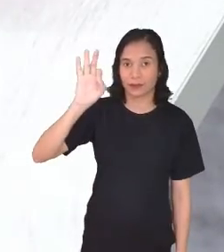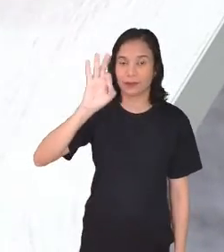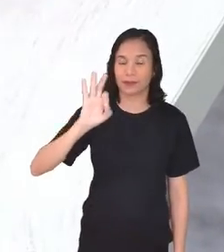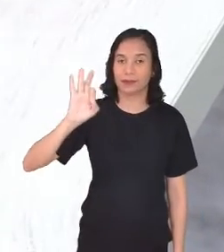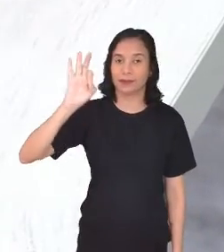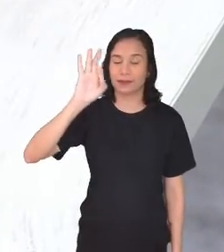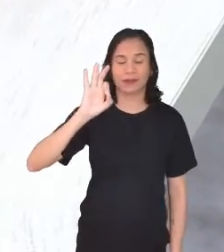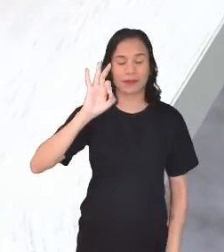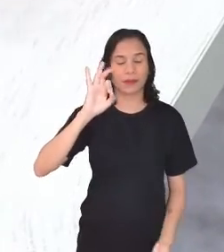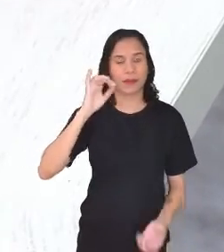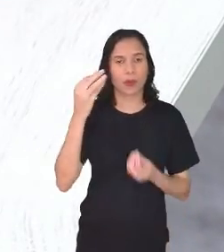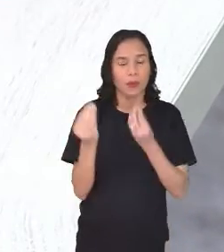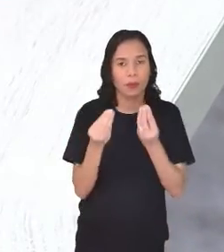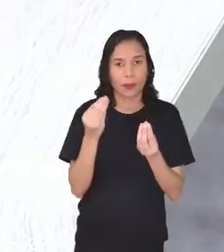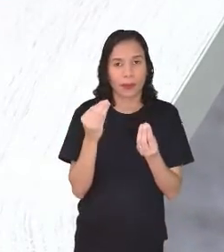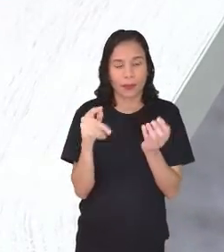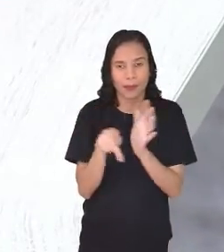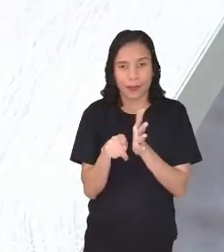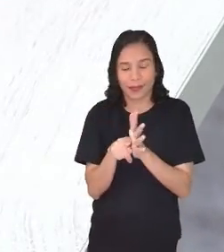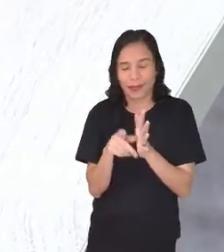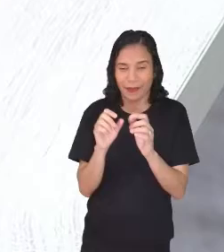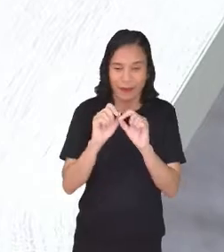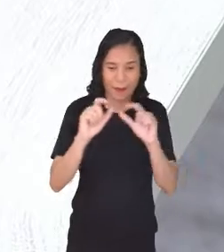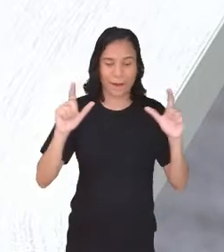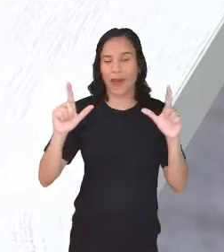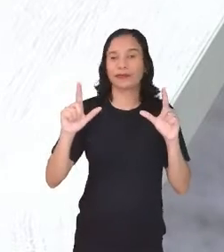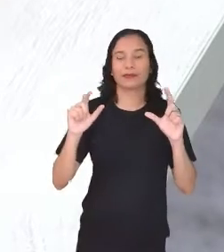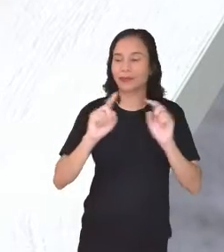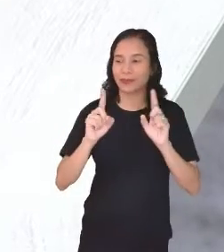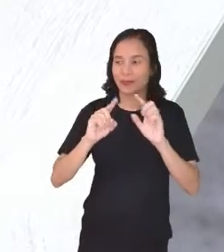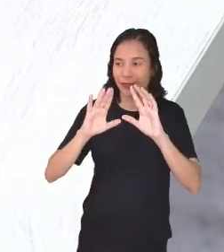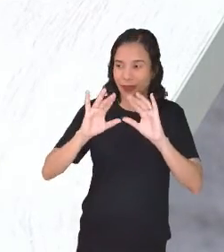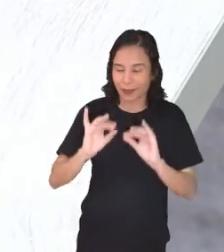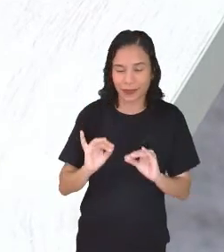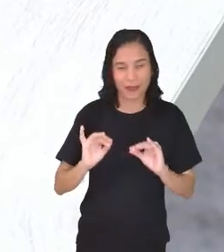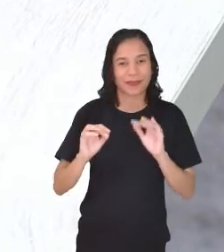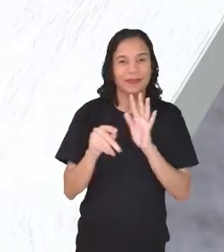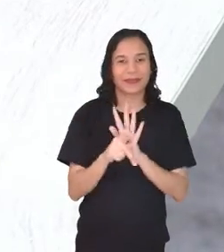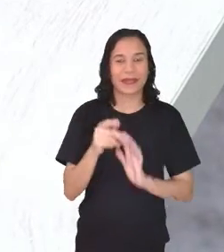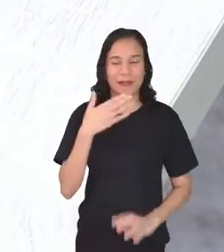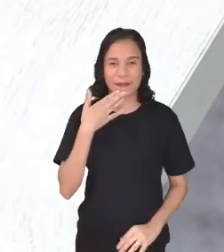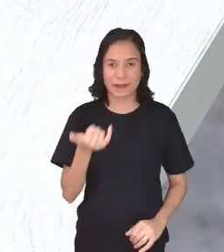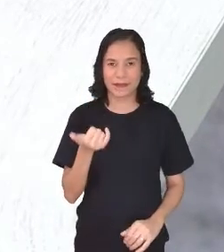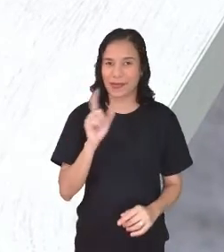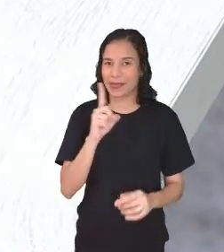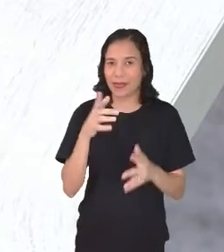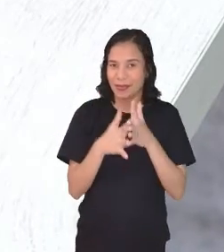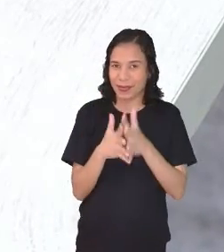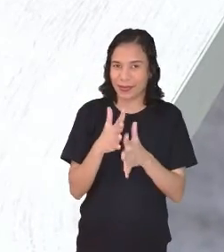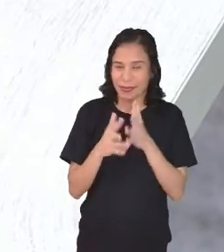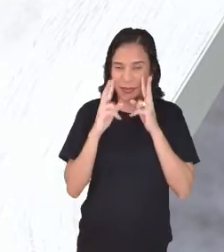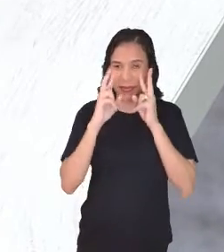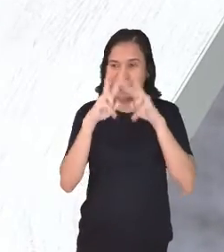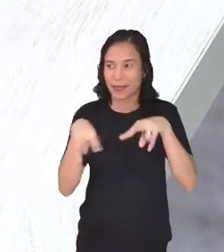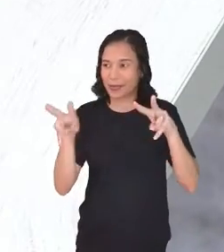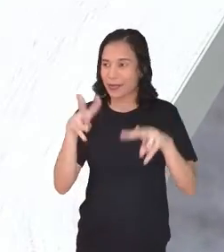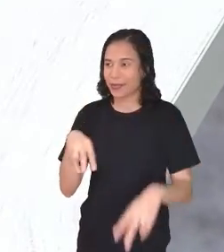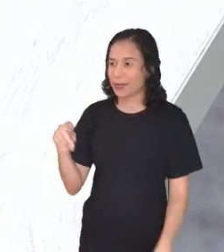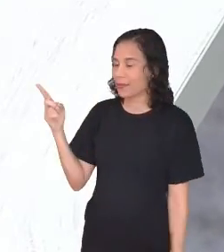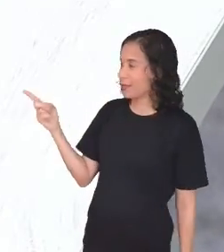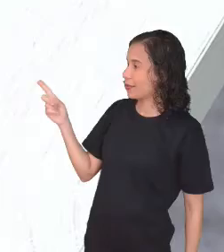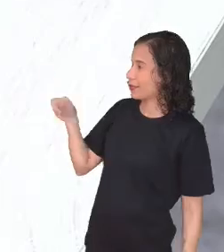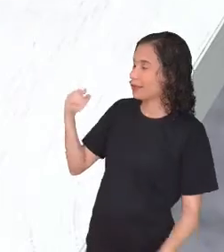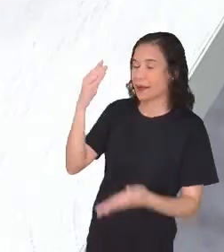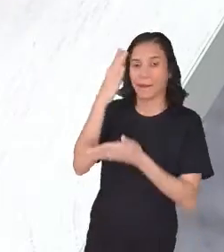ficou rebelde, levantando. Vou botar desse lado, porque aí não atrapalha tanto. É a